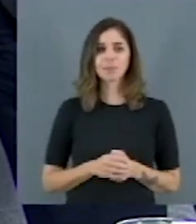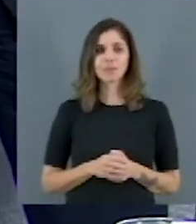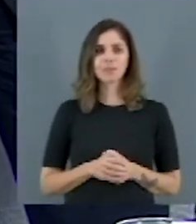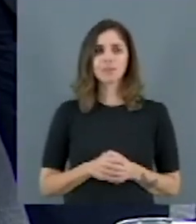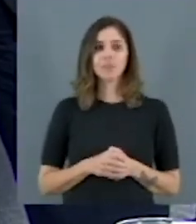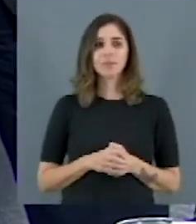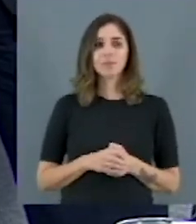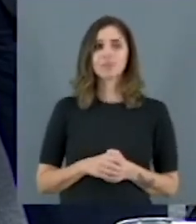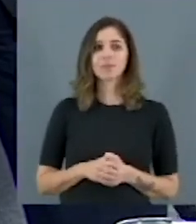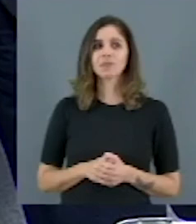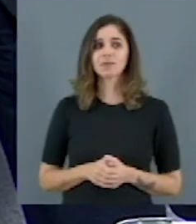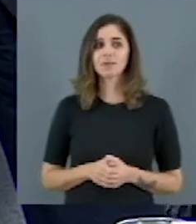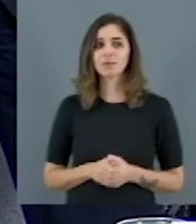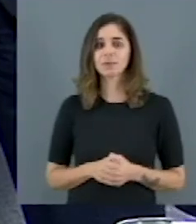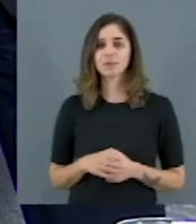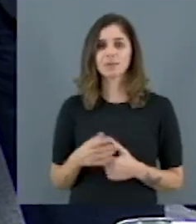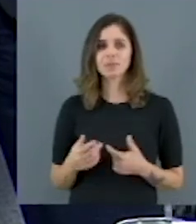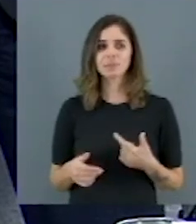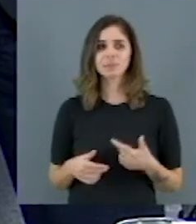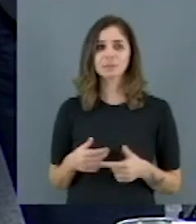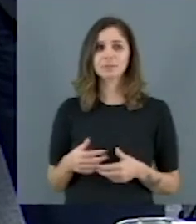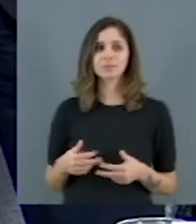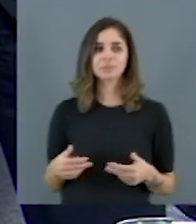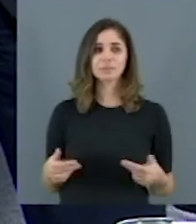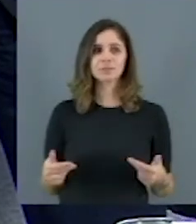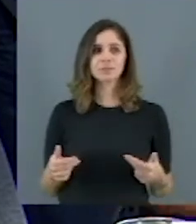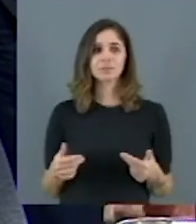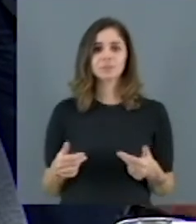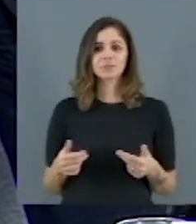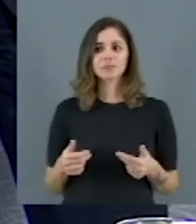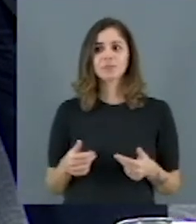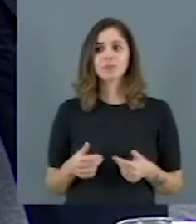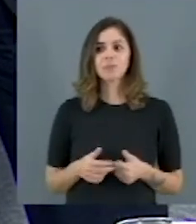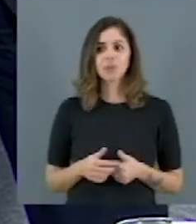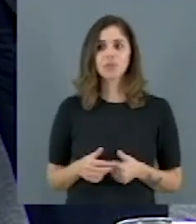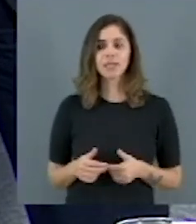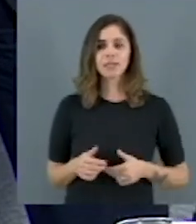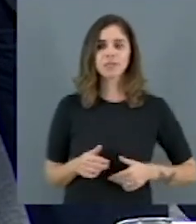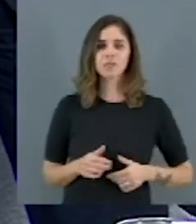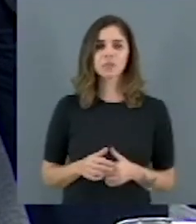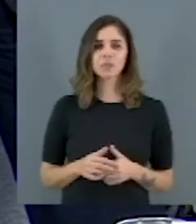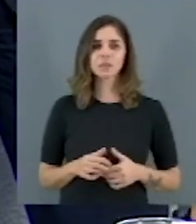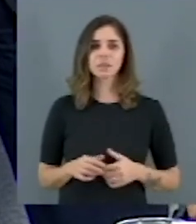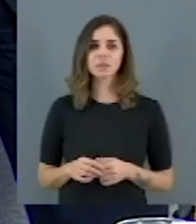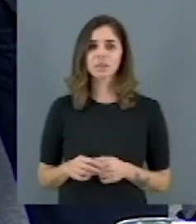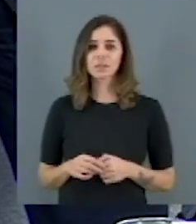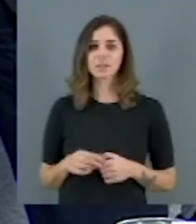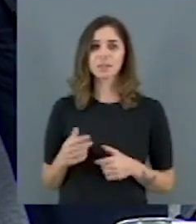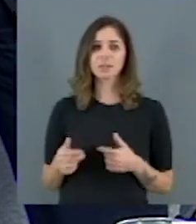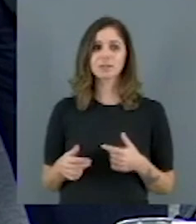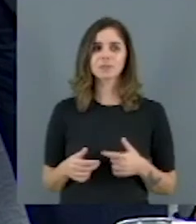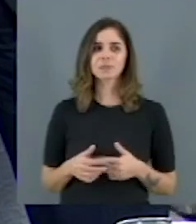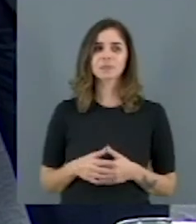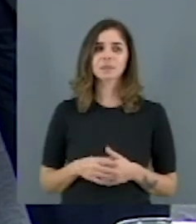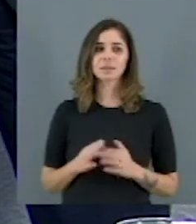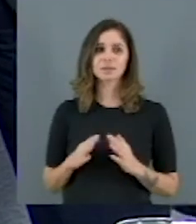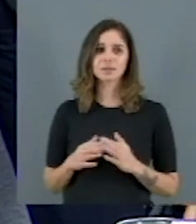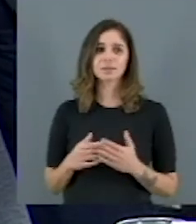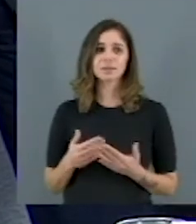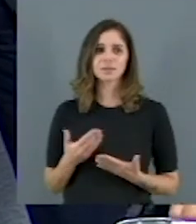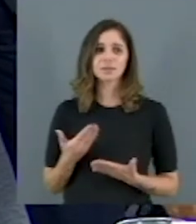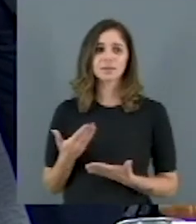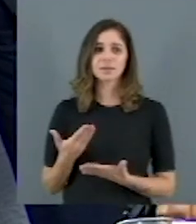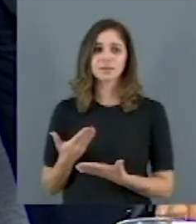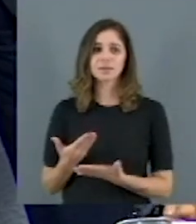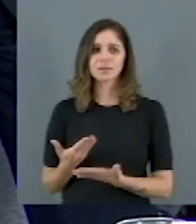homogêneo de que psicólogas e psicólogos e também assistentes sociais, quando atuam nas escolas, eles